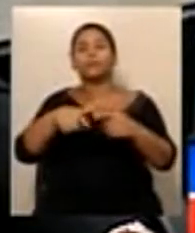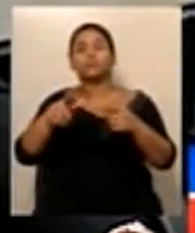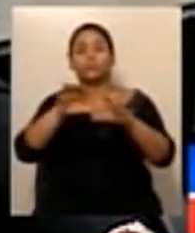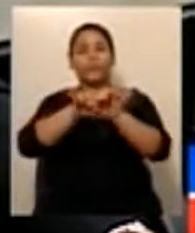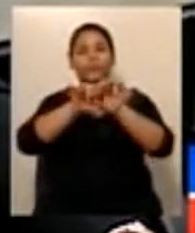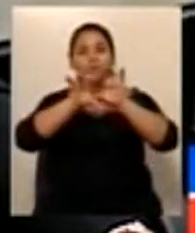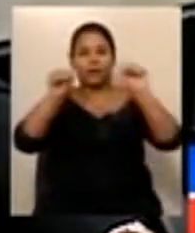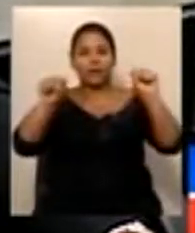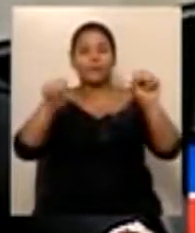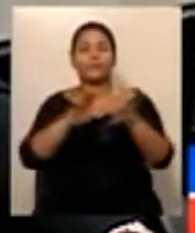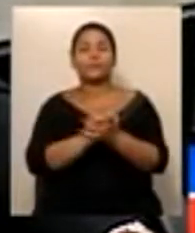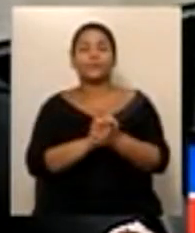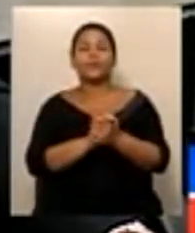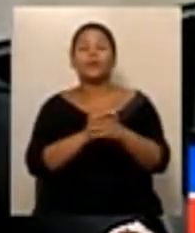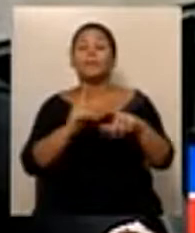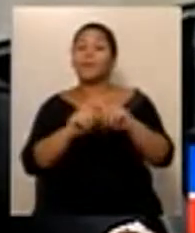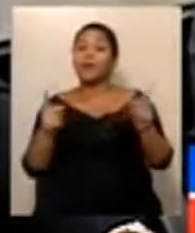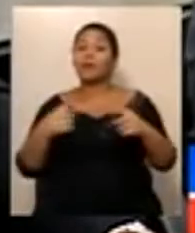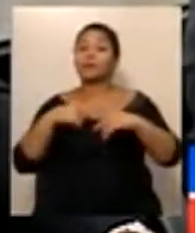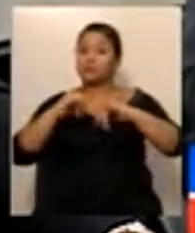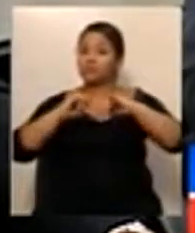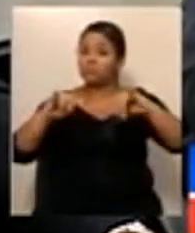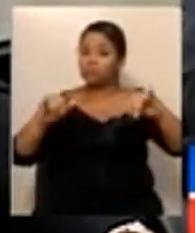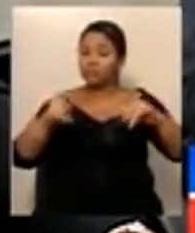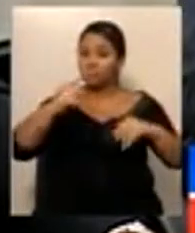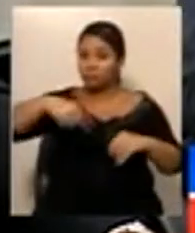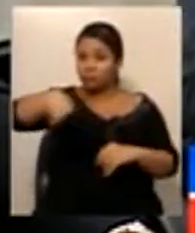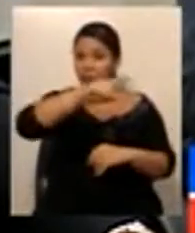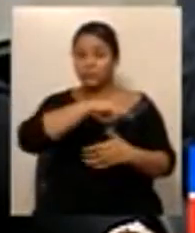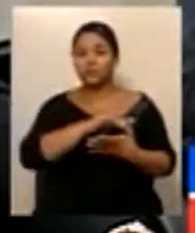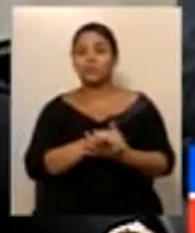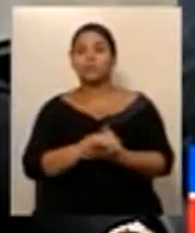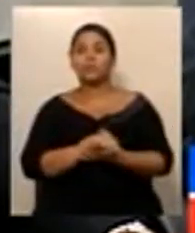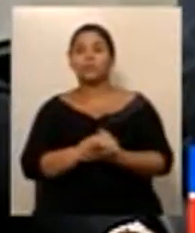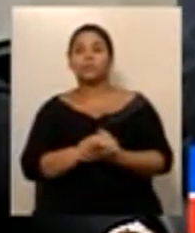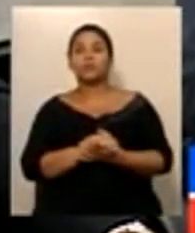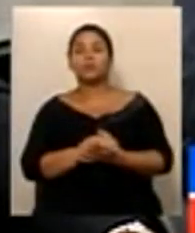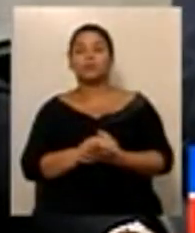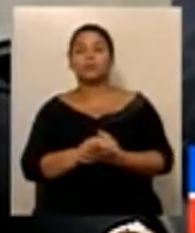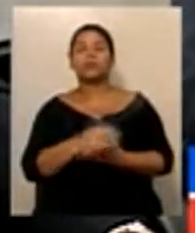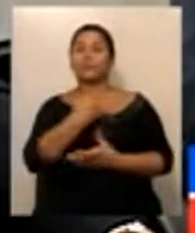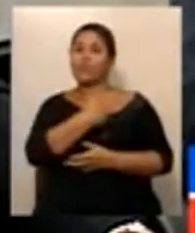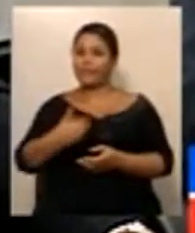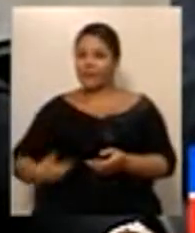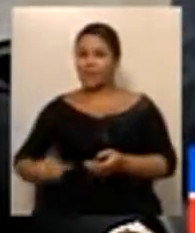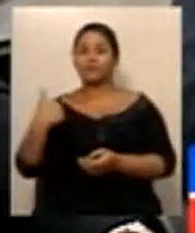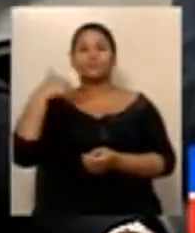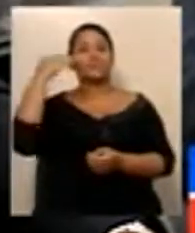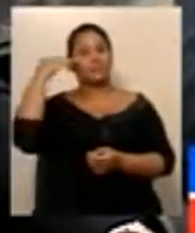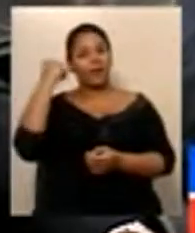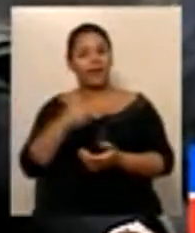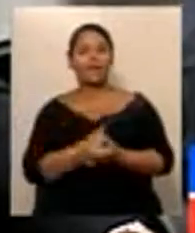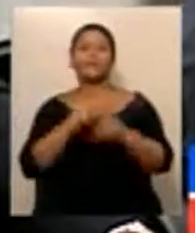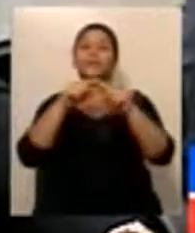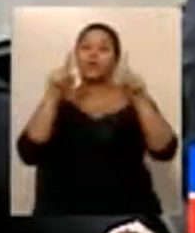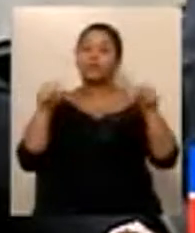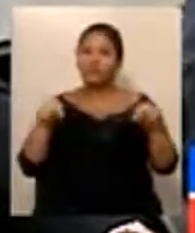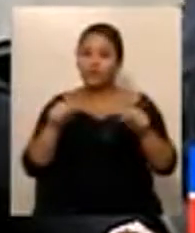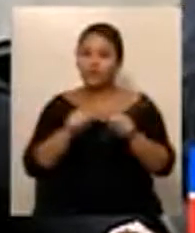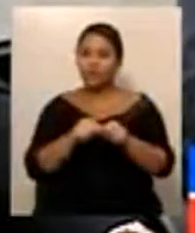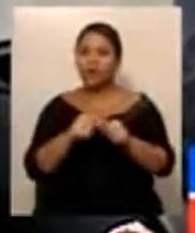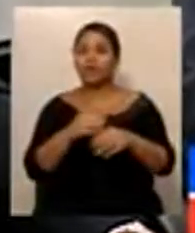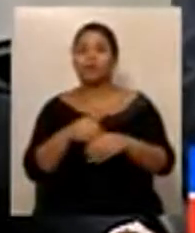Mas eu gostaria de dizer à casa que o governo está sabendo que está sendo tramitando essa casa e que vai ser aprovado